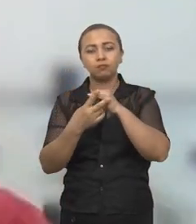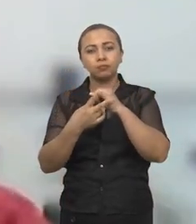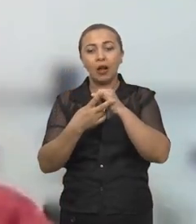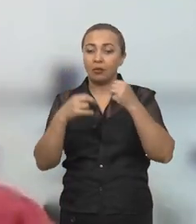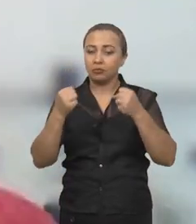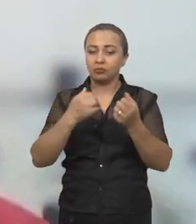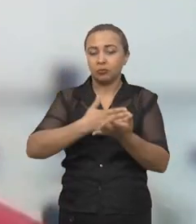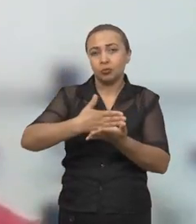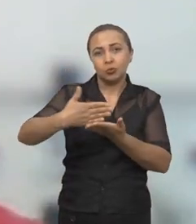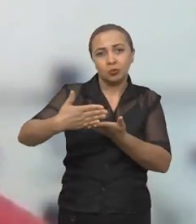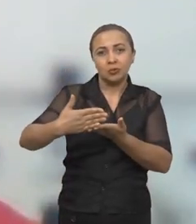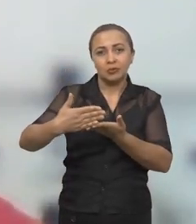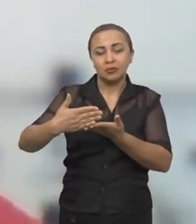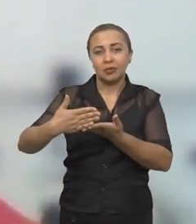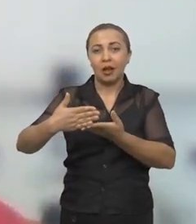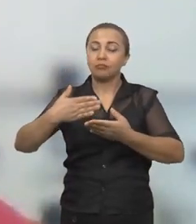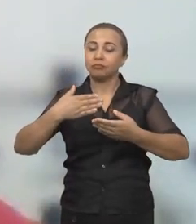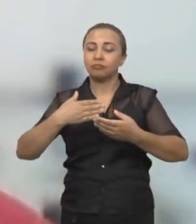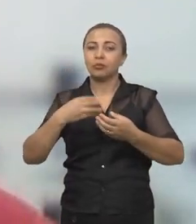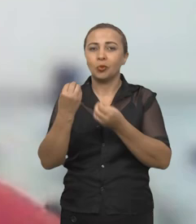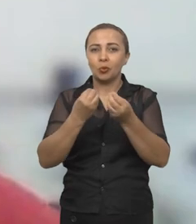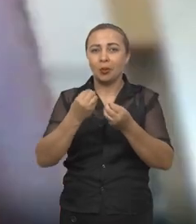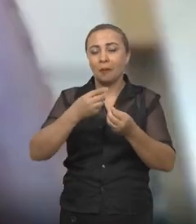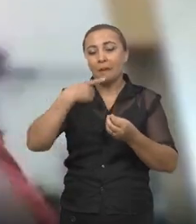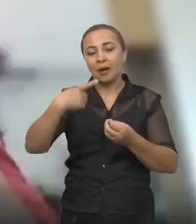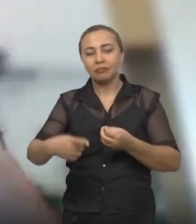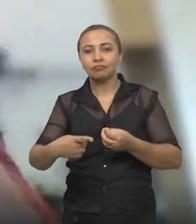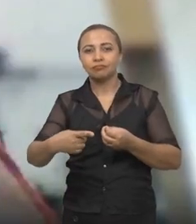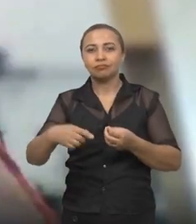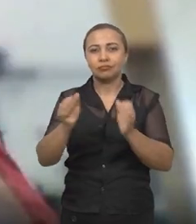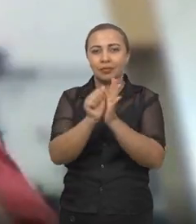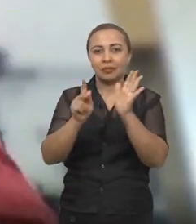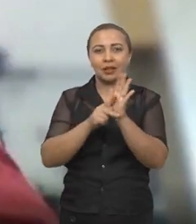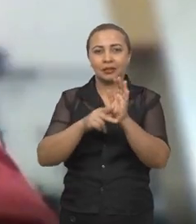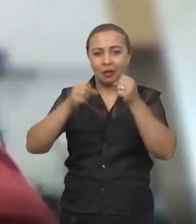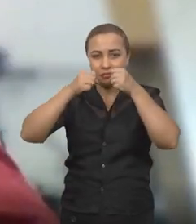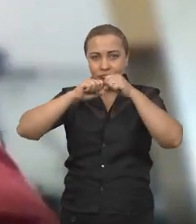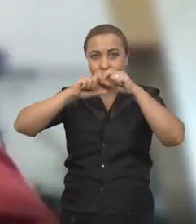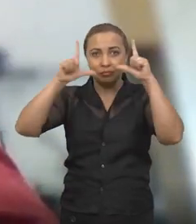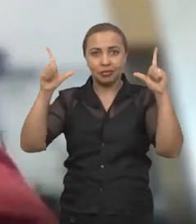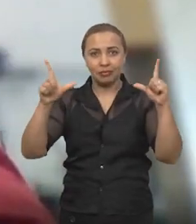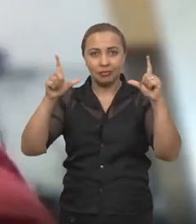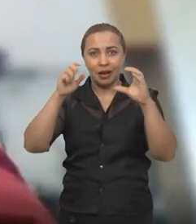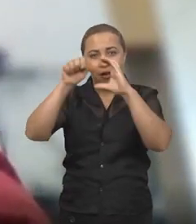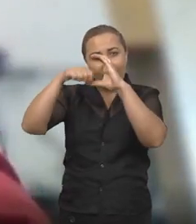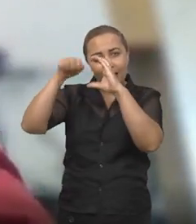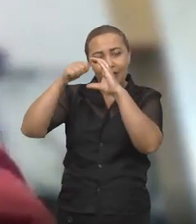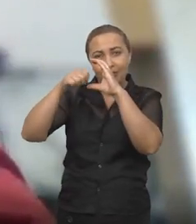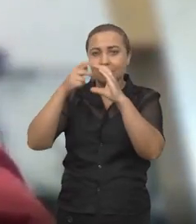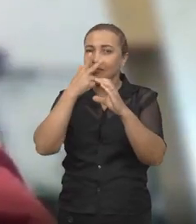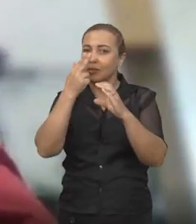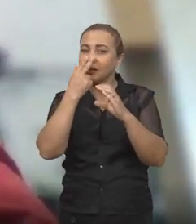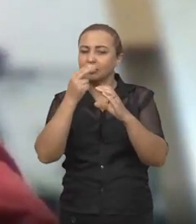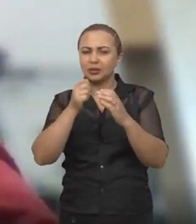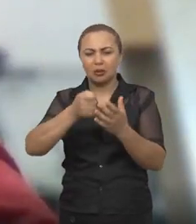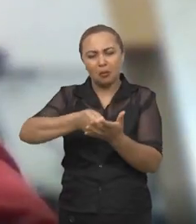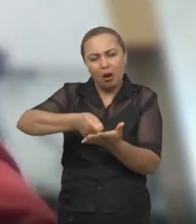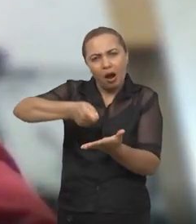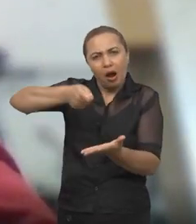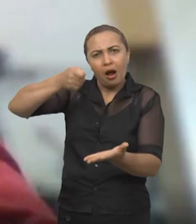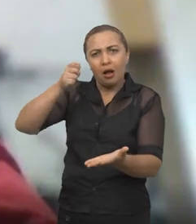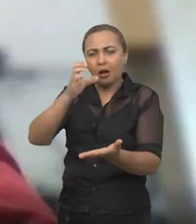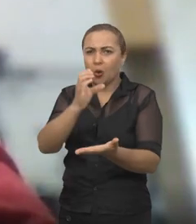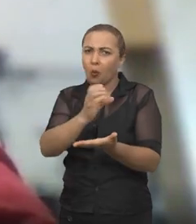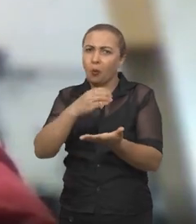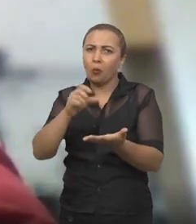utilizando ele, já pode dar início aos comandos do aplicativo. A gente consegue ampliar a câmera, certo? Como se fosse uma lupa, de